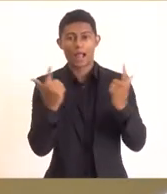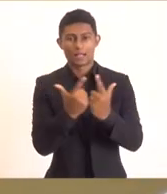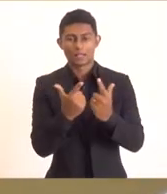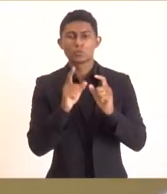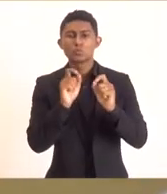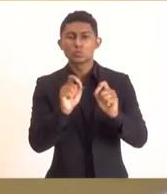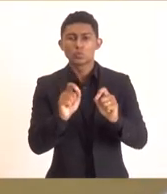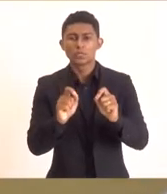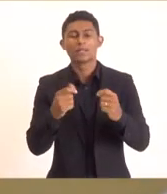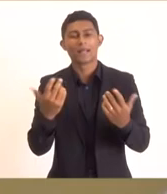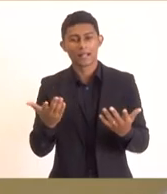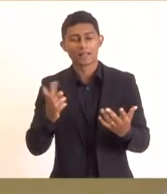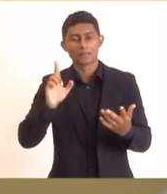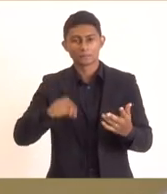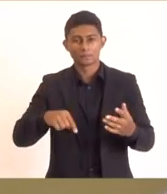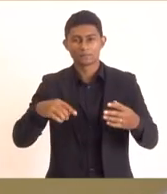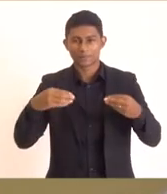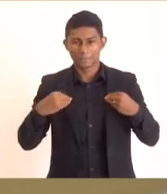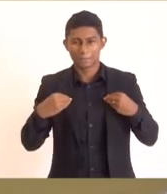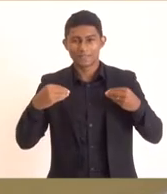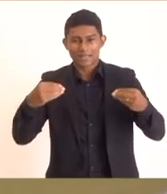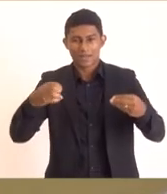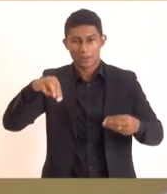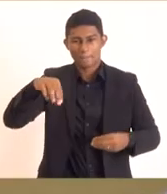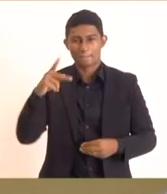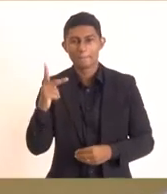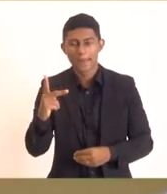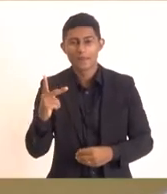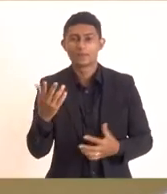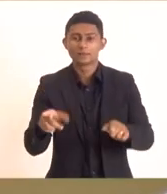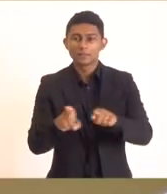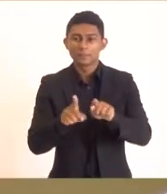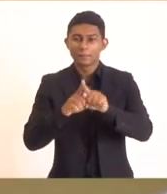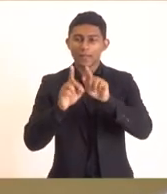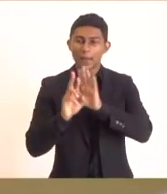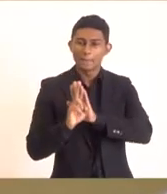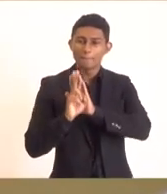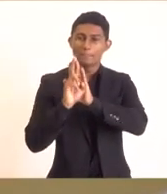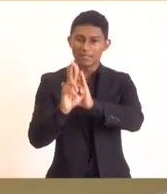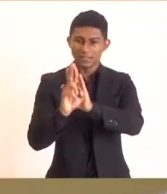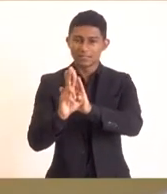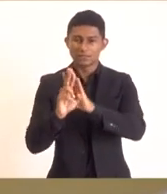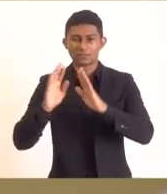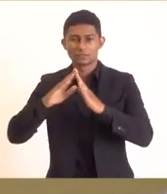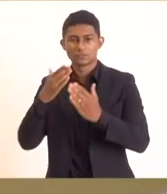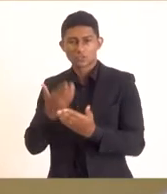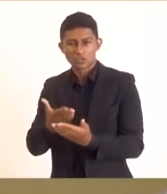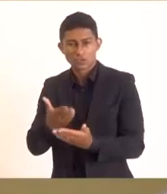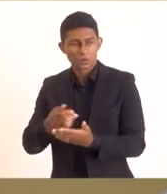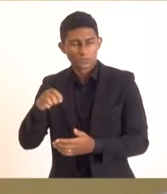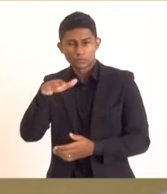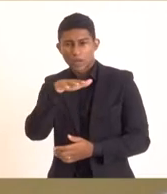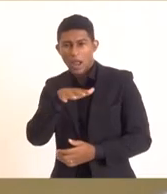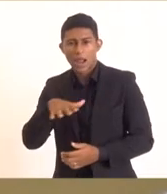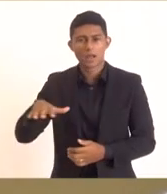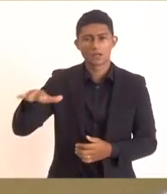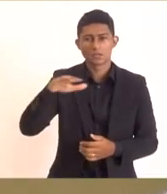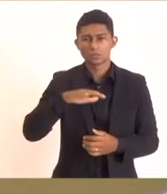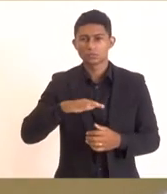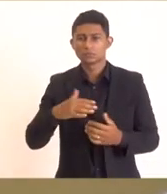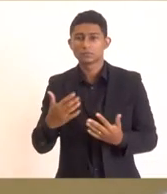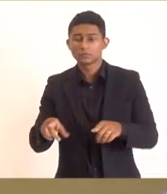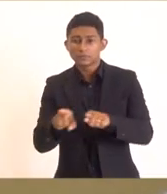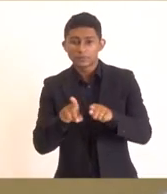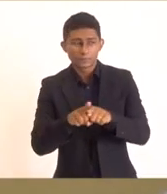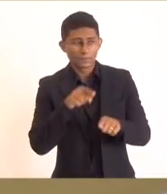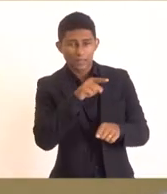Ministério Público, com os representantes das escolas técnicas da região e com